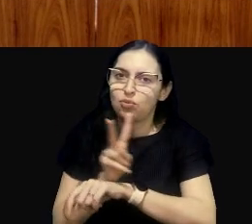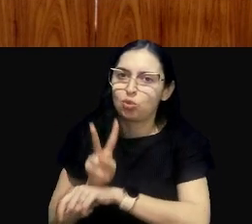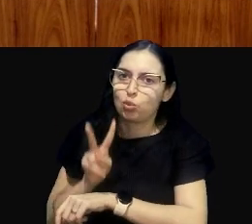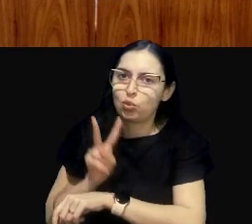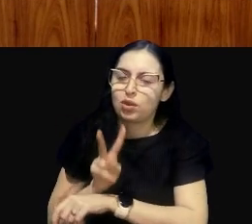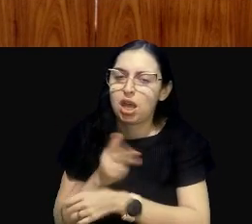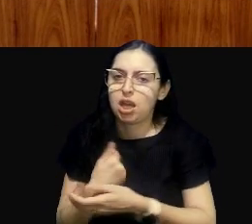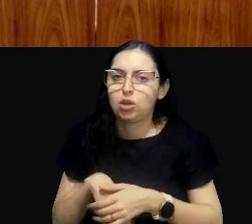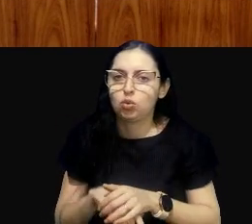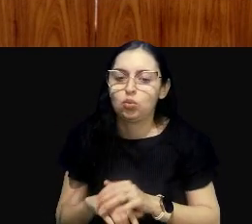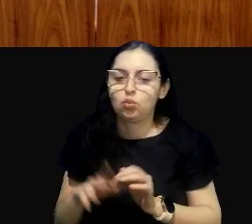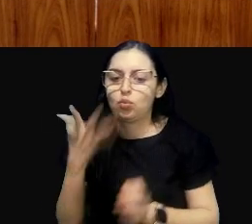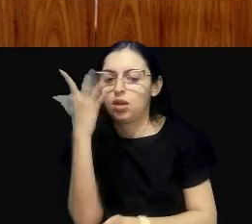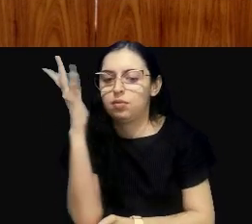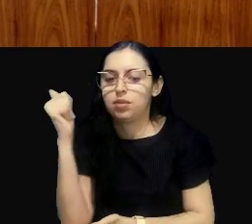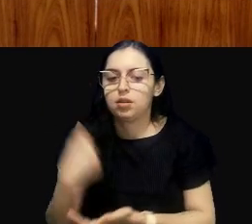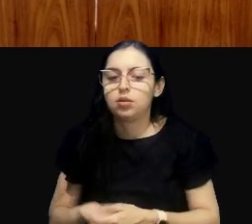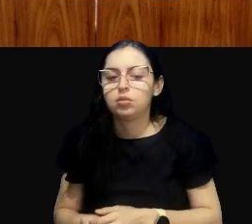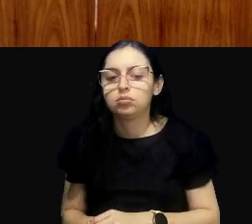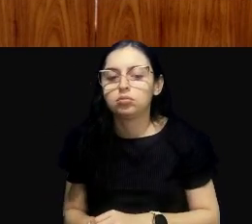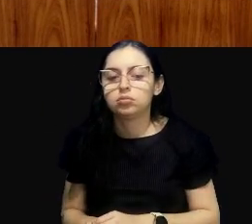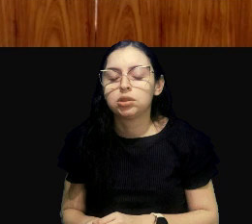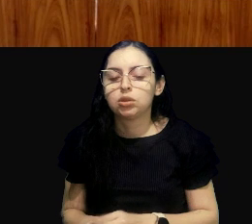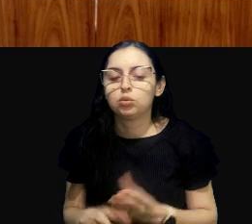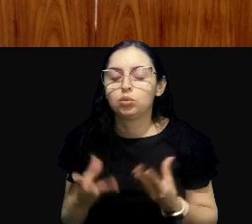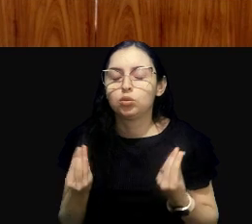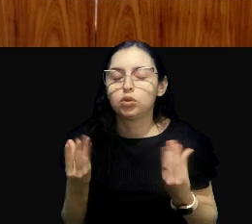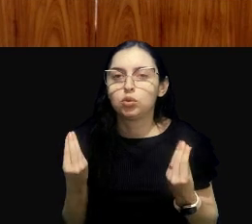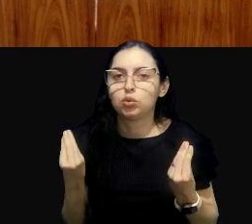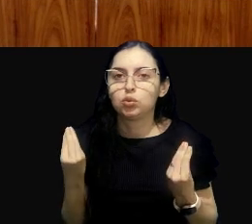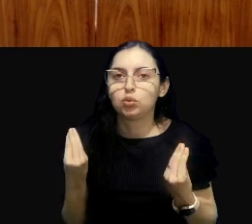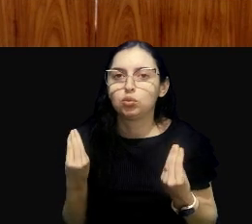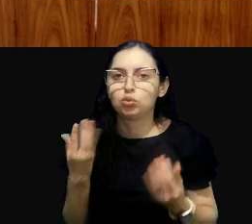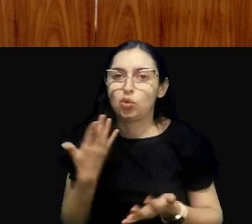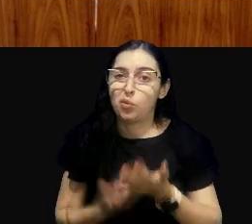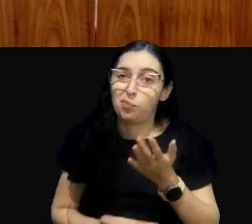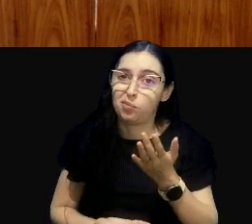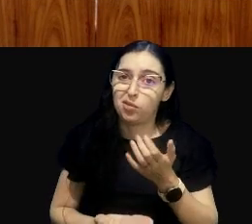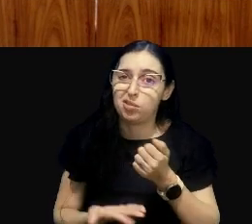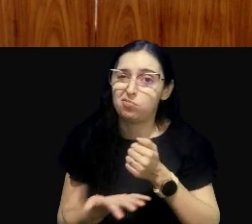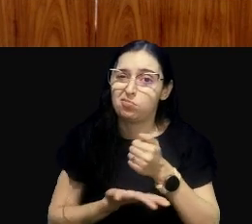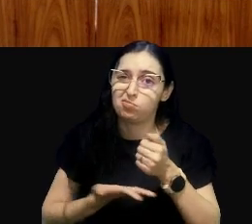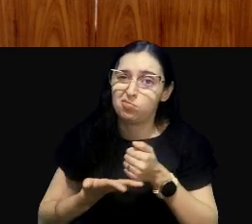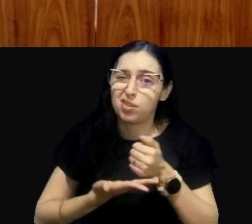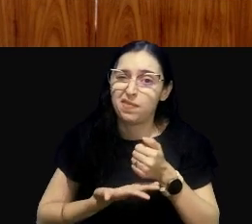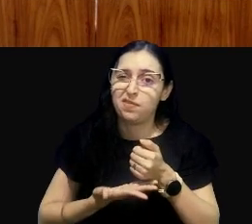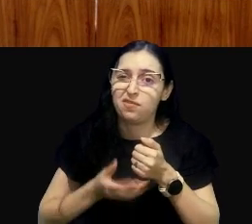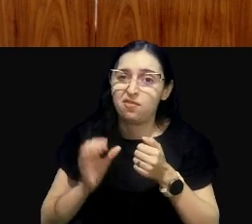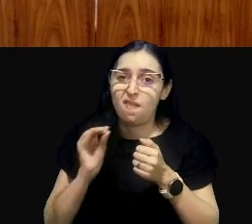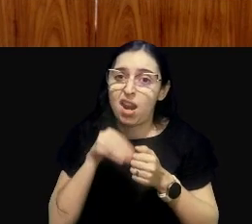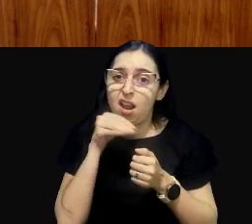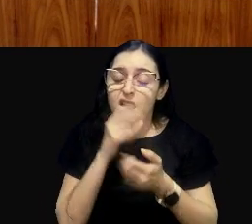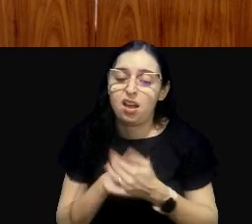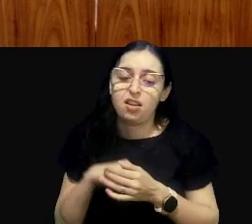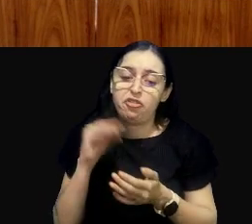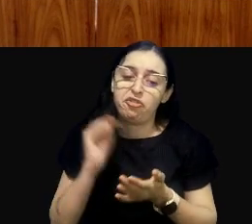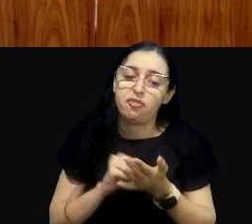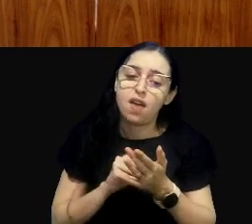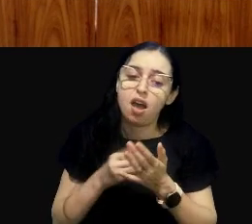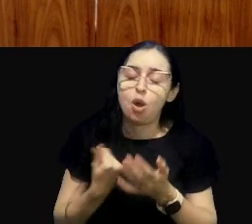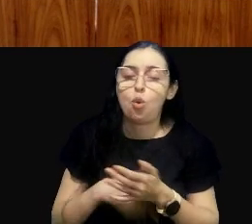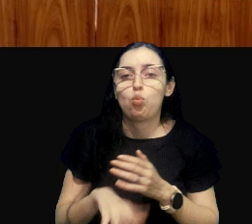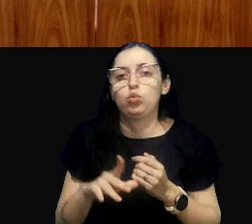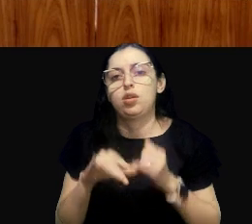eu acho que ainda a gente tem uma fiscalização bastante deficitária, que se mistura um pouco com falta de informação, então muitas vezes